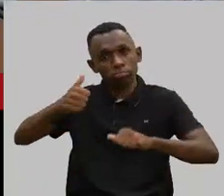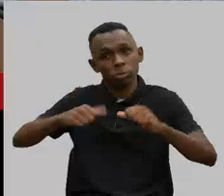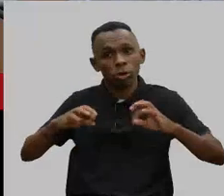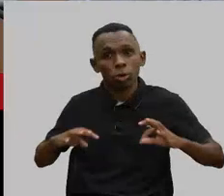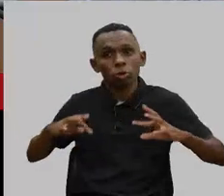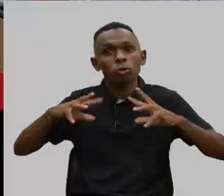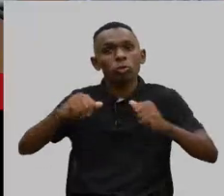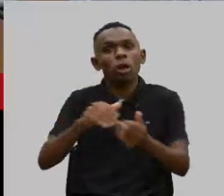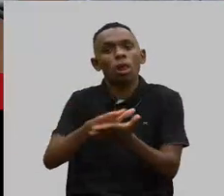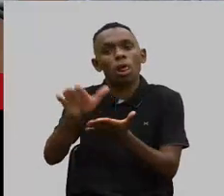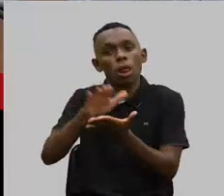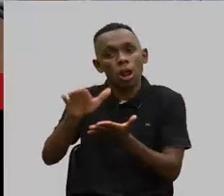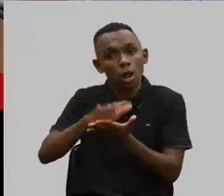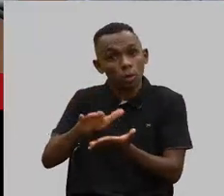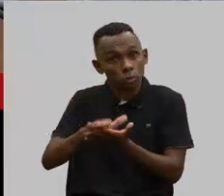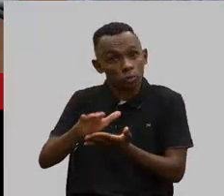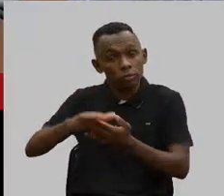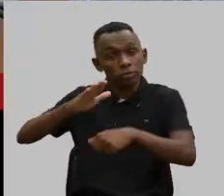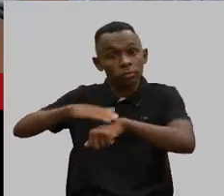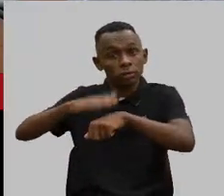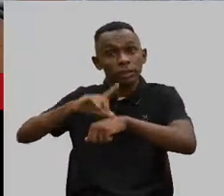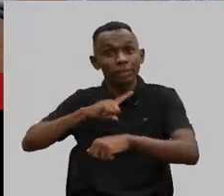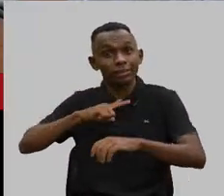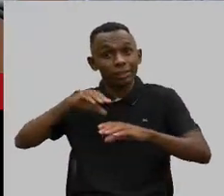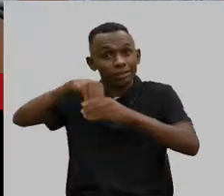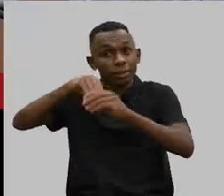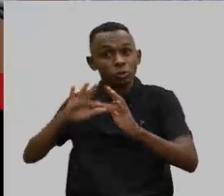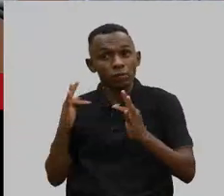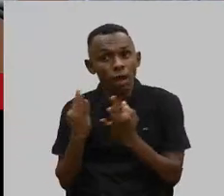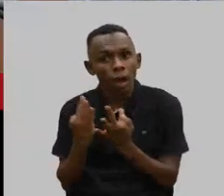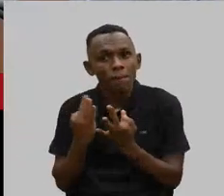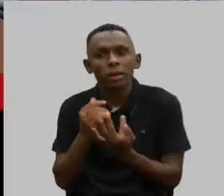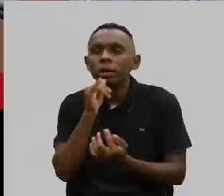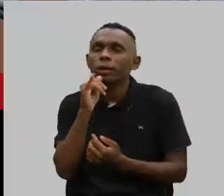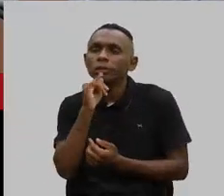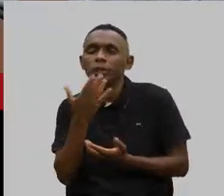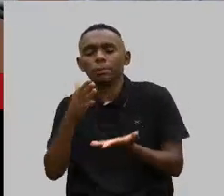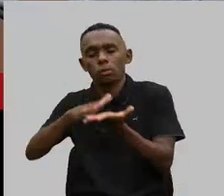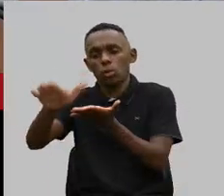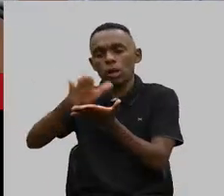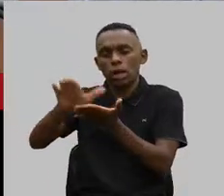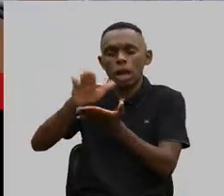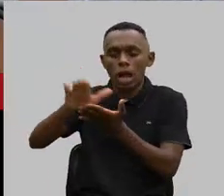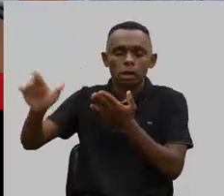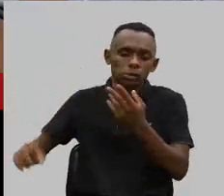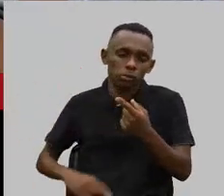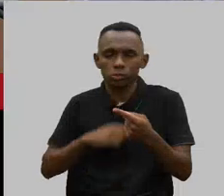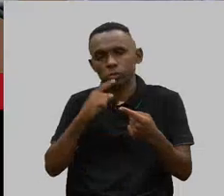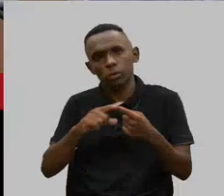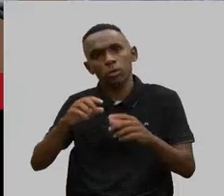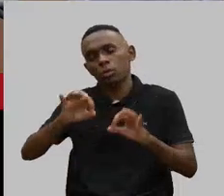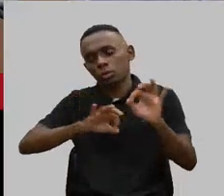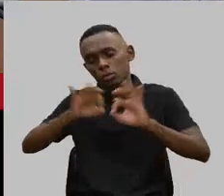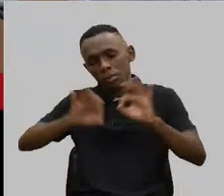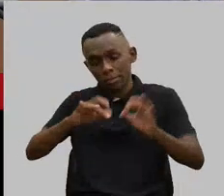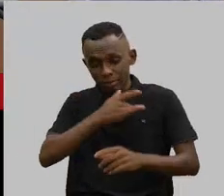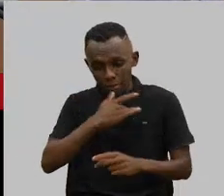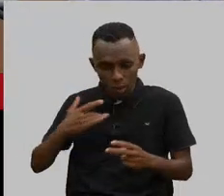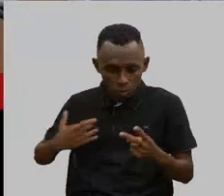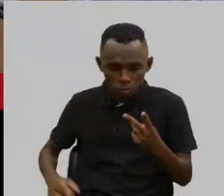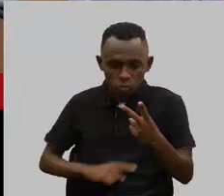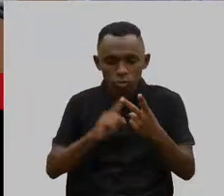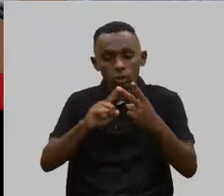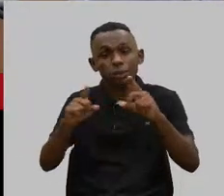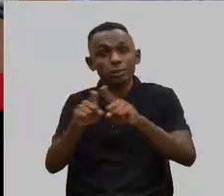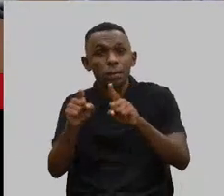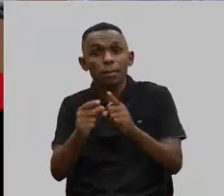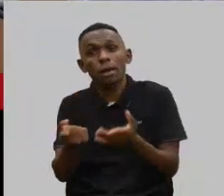os gastos que você tem com a sua família. Então, aqueles gastos com planos de saúde, gastos com